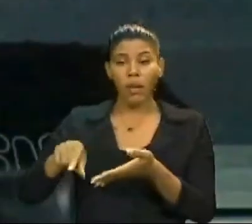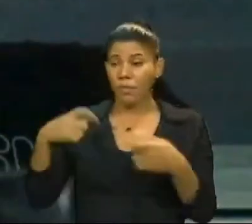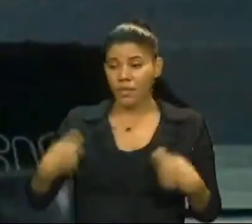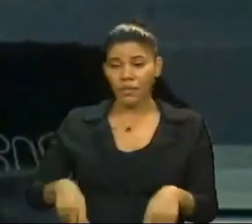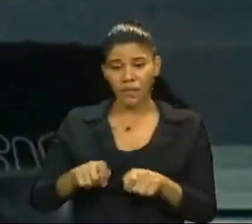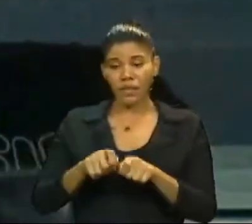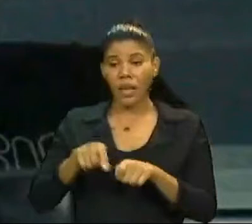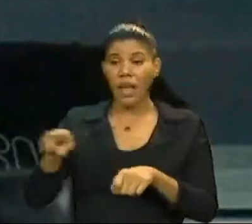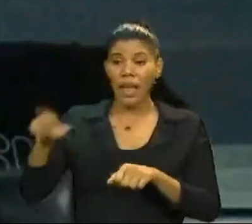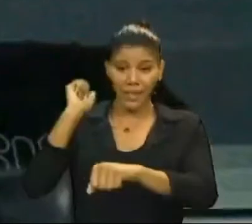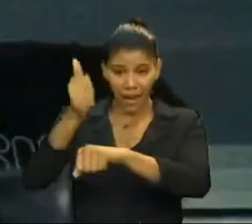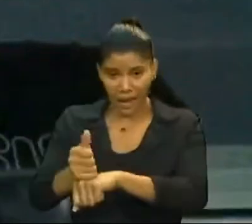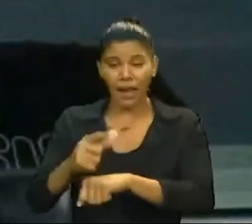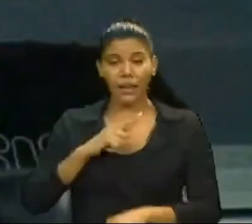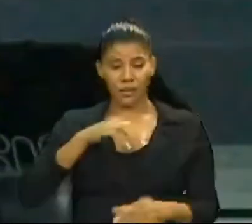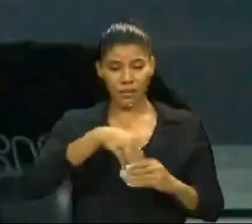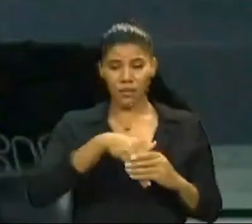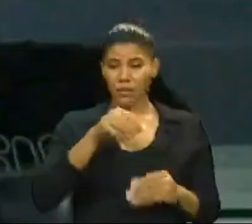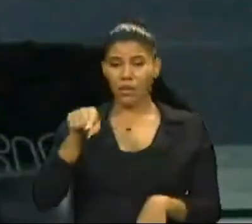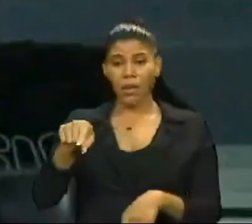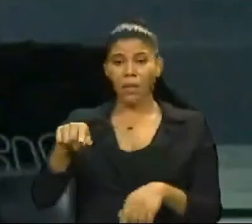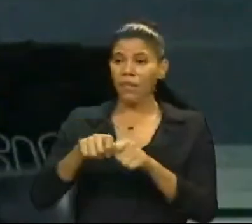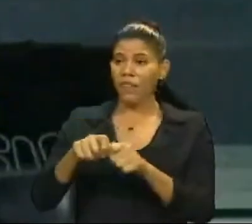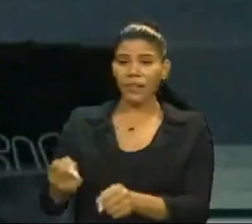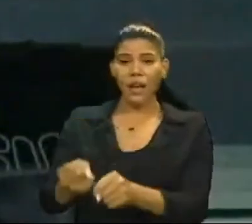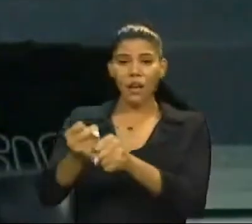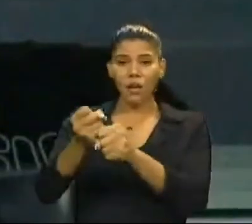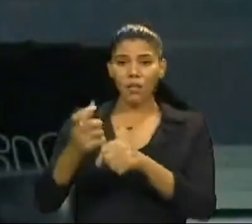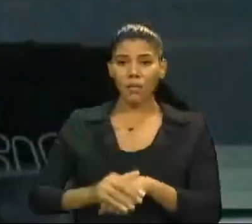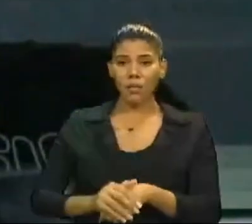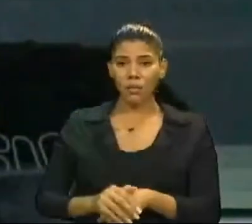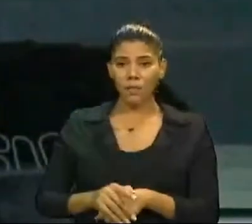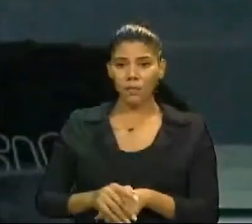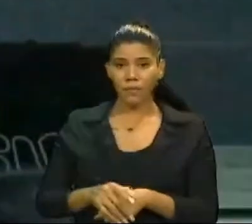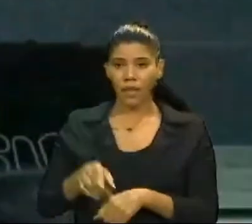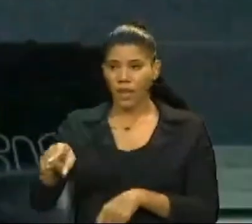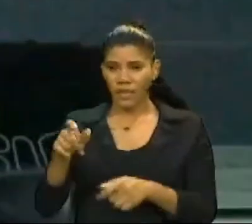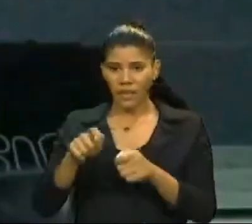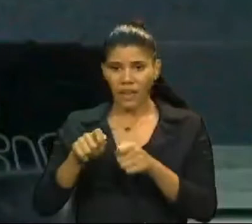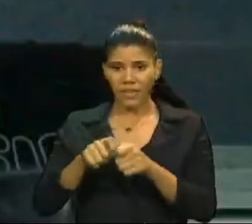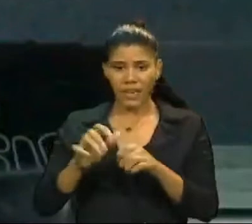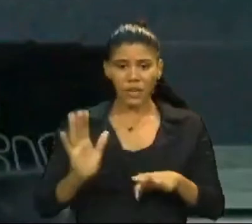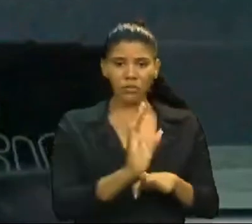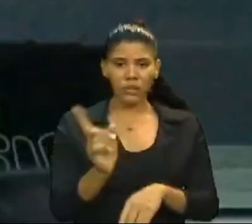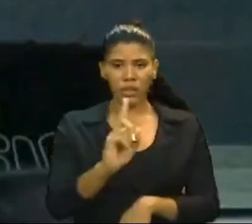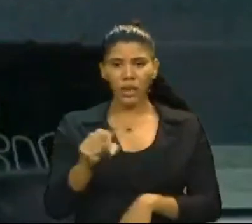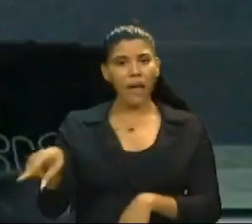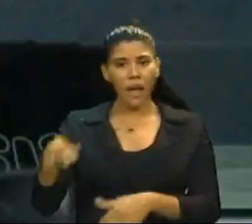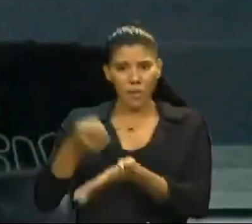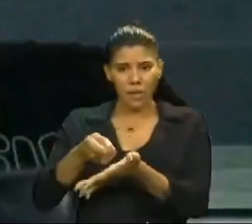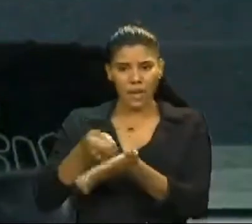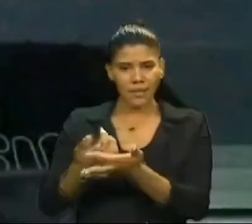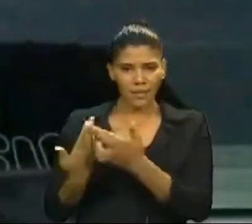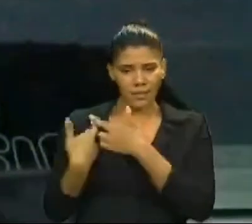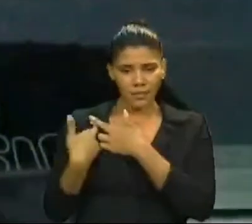está ali porque ele foi eleito pelo povo para fazer aquelas obras. Ele está fazendo favor a ninguém, não. Nem um pingo de favor. Ele tem que